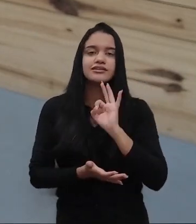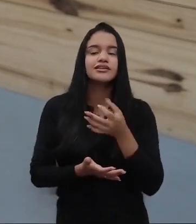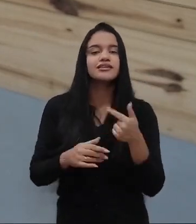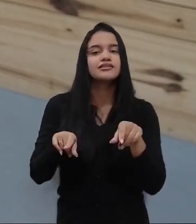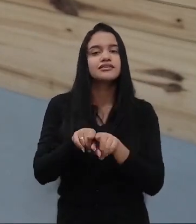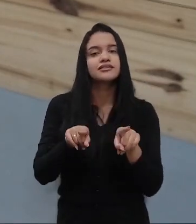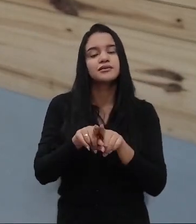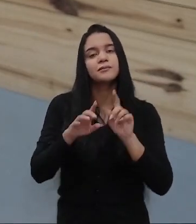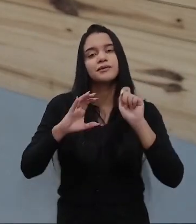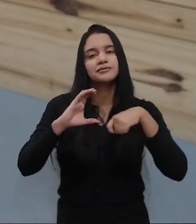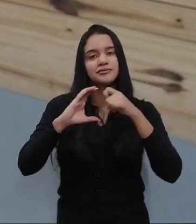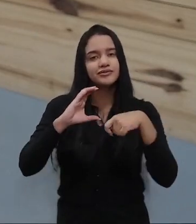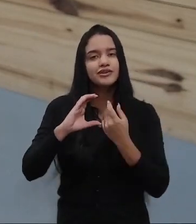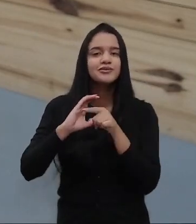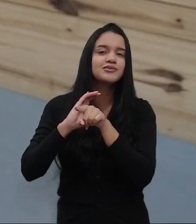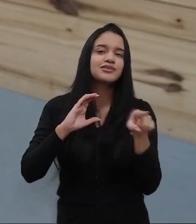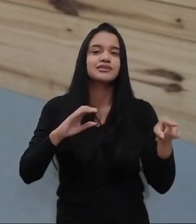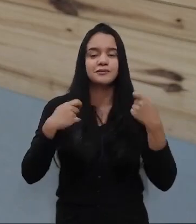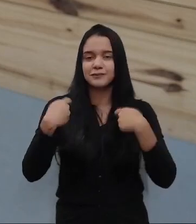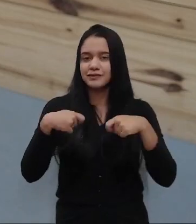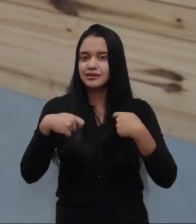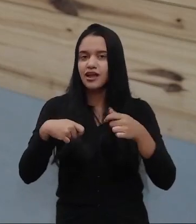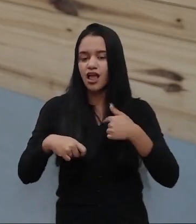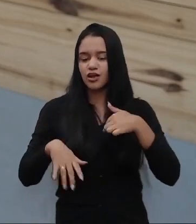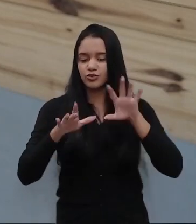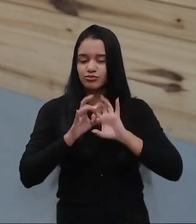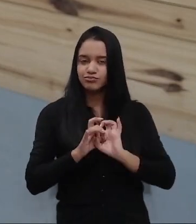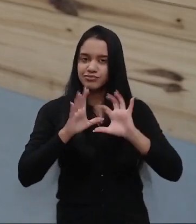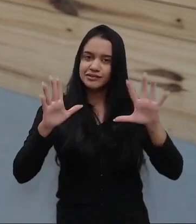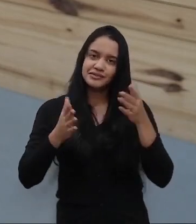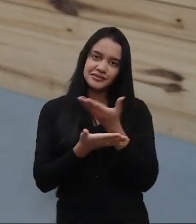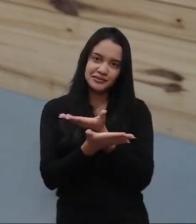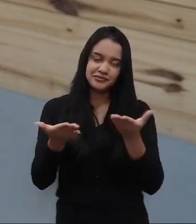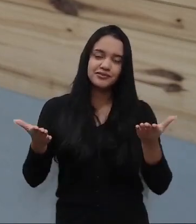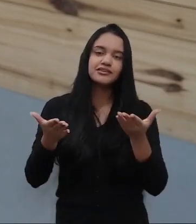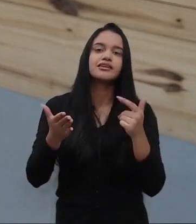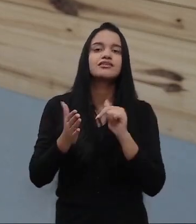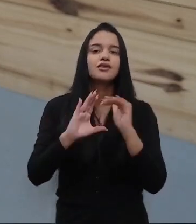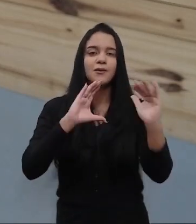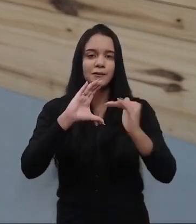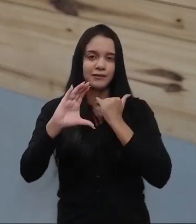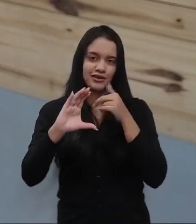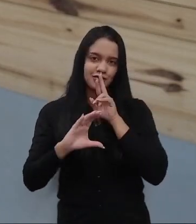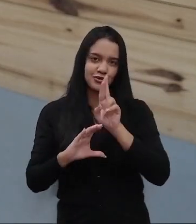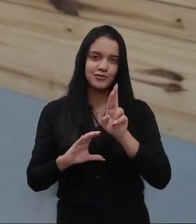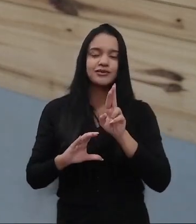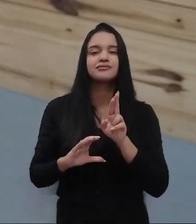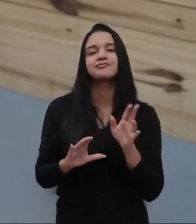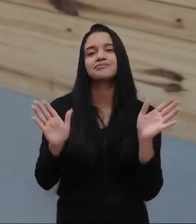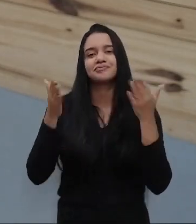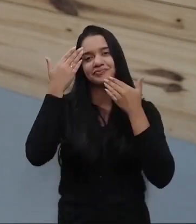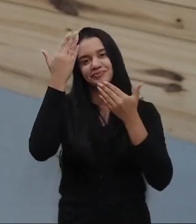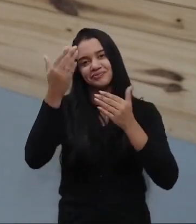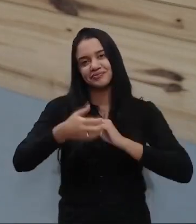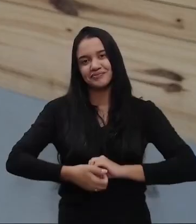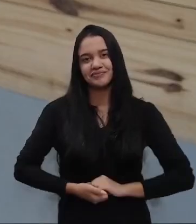as videoaulas. O que vocês precisarem, eu estou à disposição de vocês. É só mandar uma mensagem e eu te respondo. Valeu!